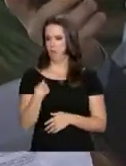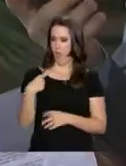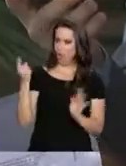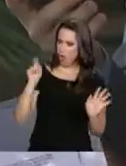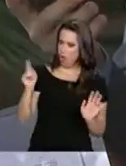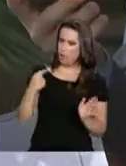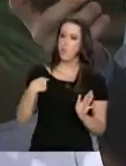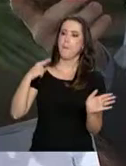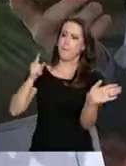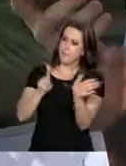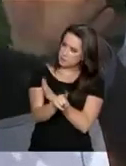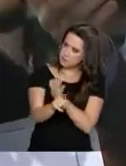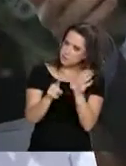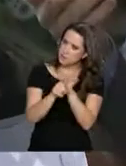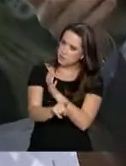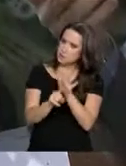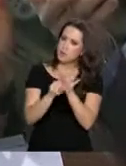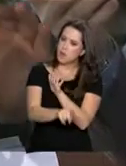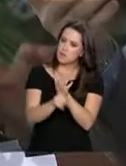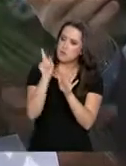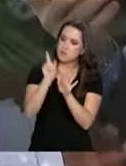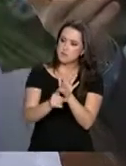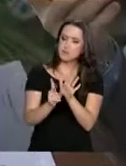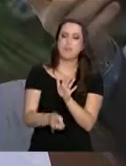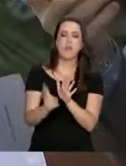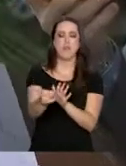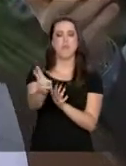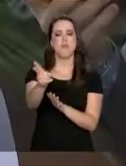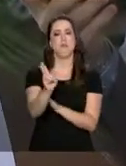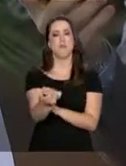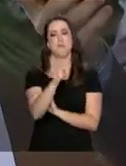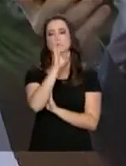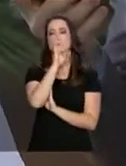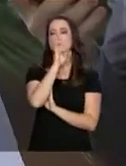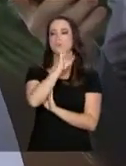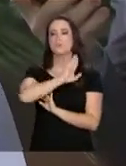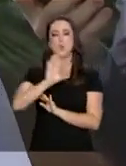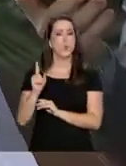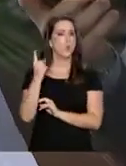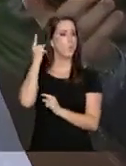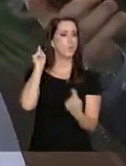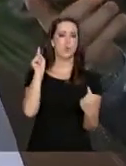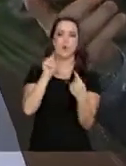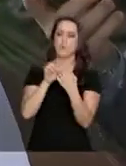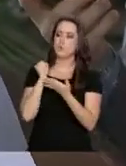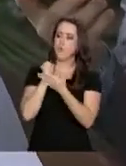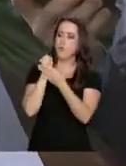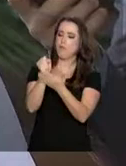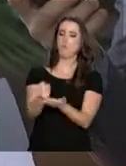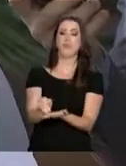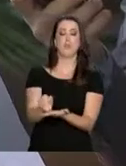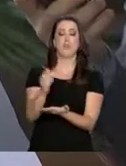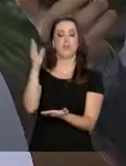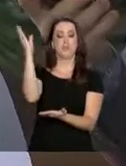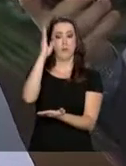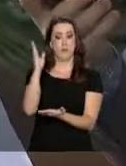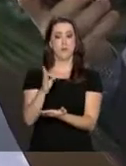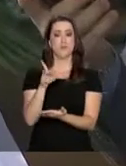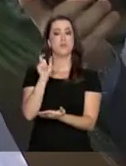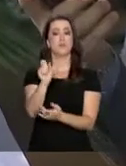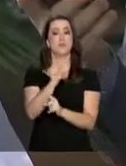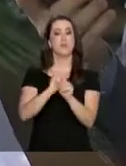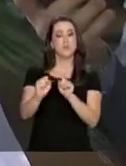trabalhamos com pesquisa de maneira silenciosa, com o único objetivo, entregar aquilo que a sociedade